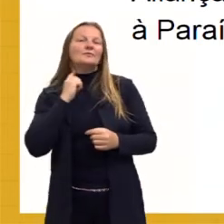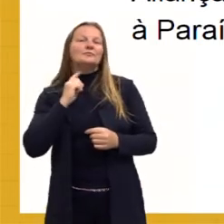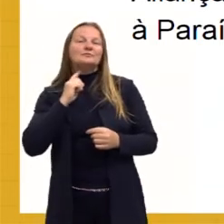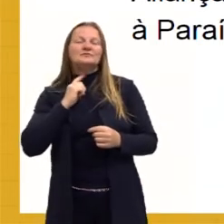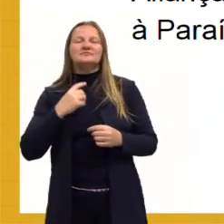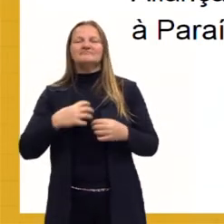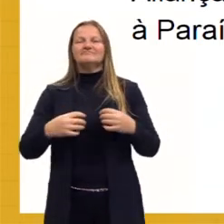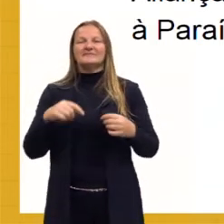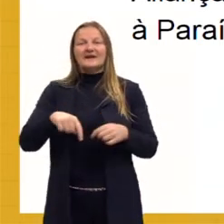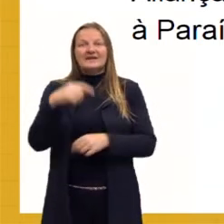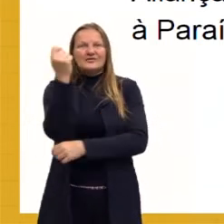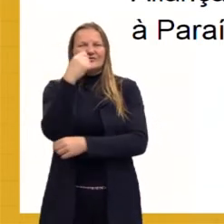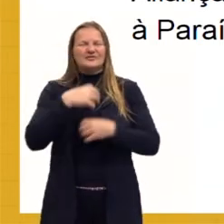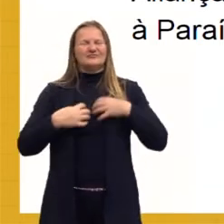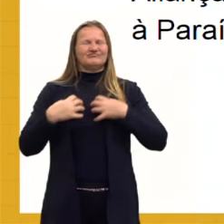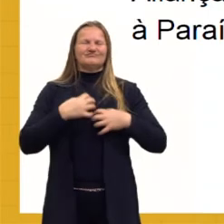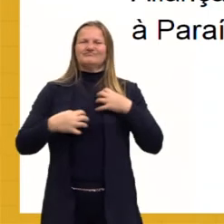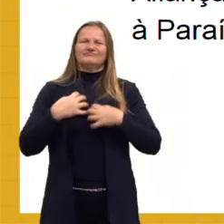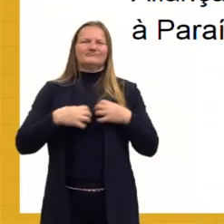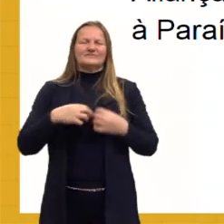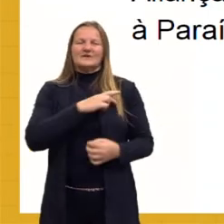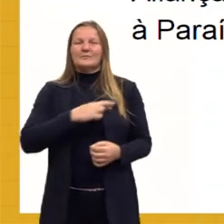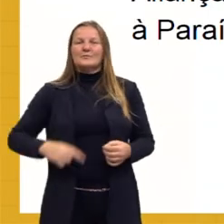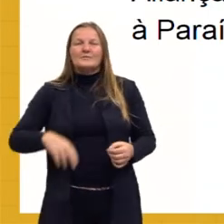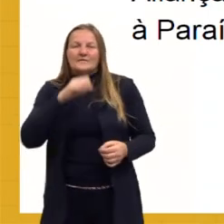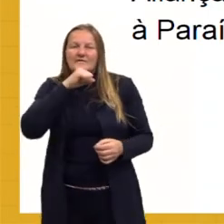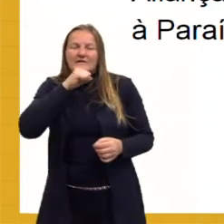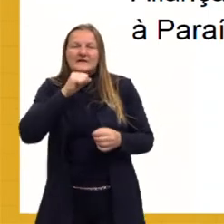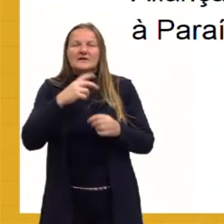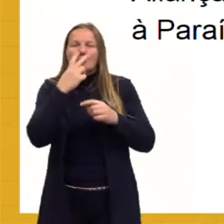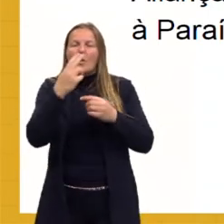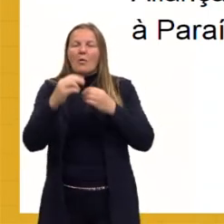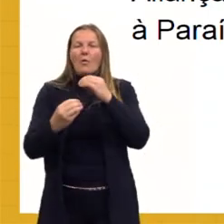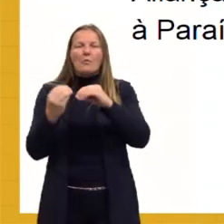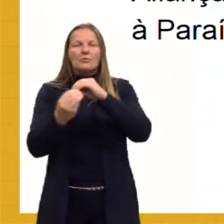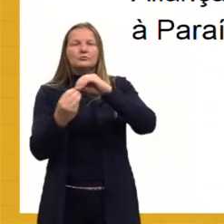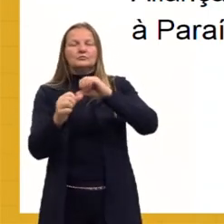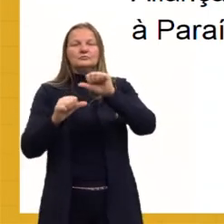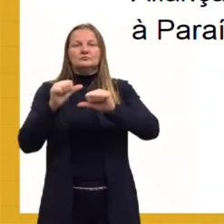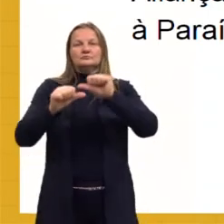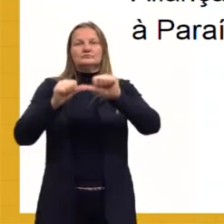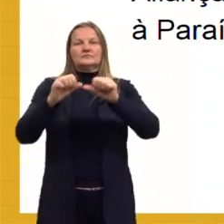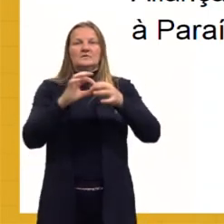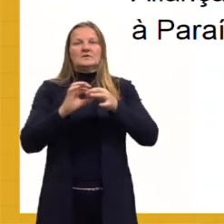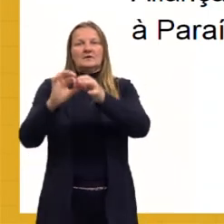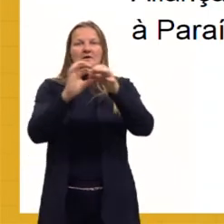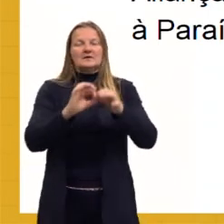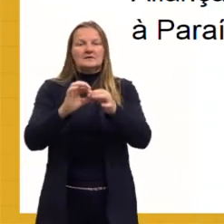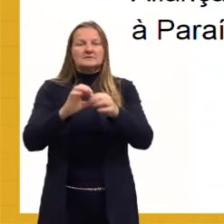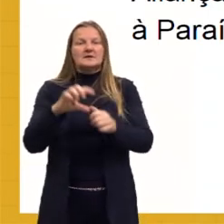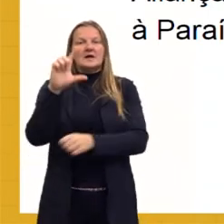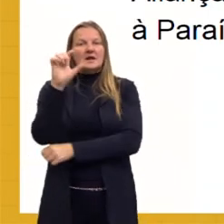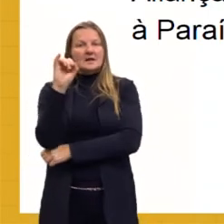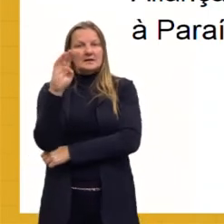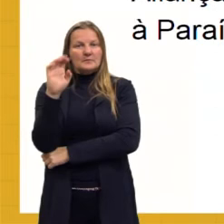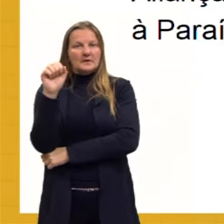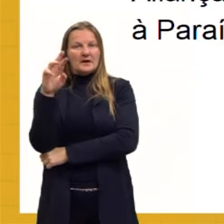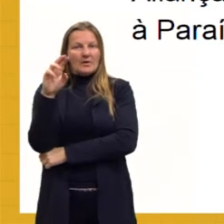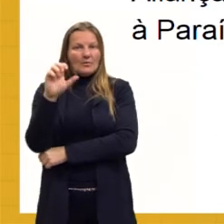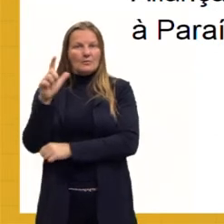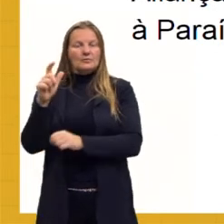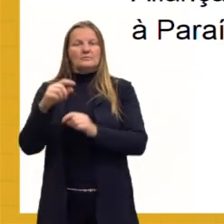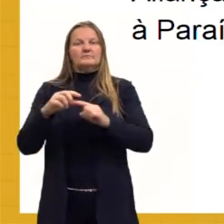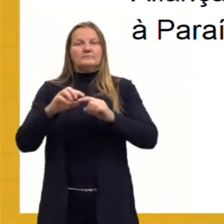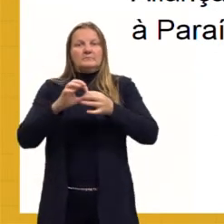insatisfação com a República Velha serve como um trampolim para a aliança, então, liberal conseguir chegar ao